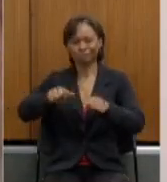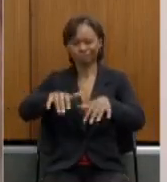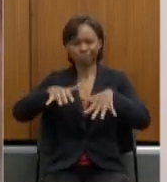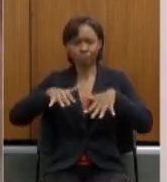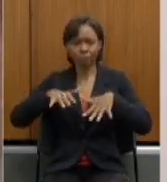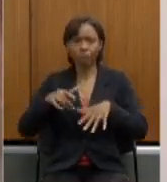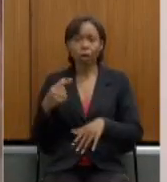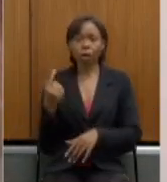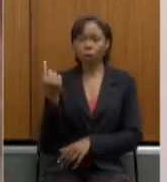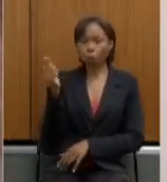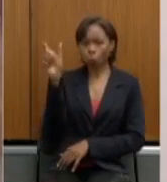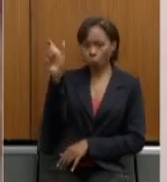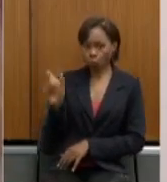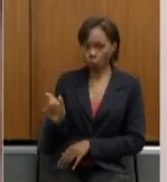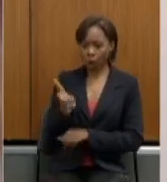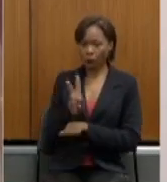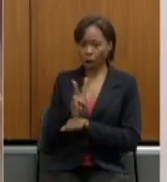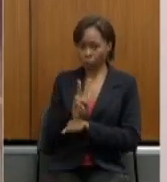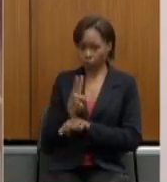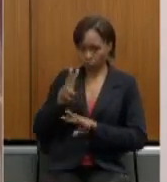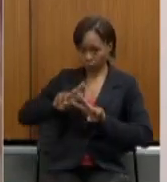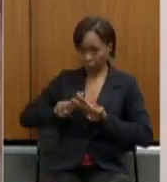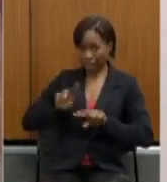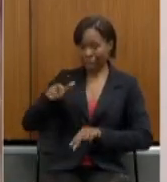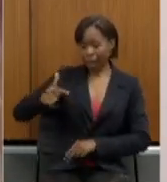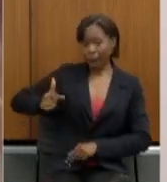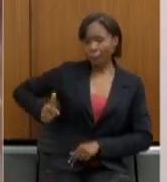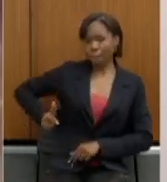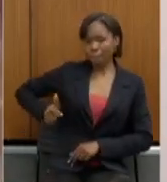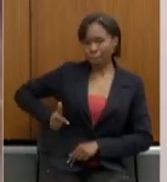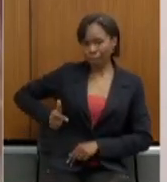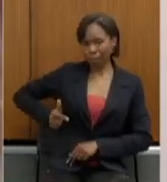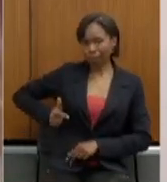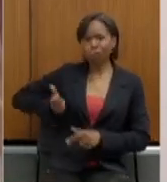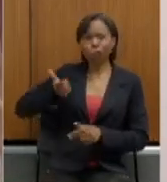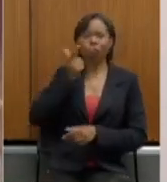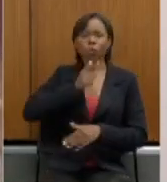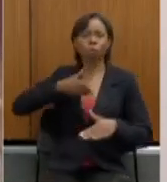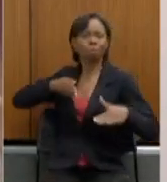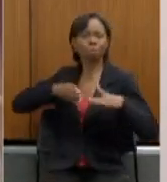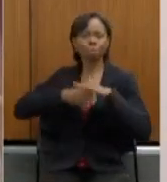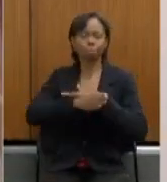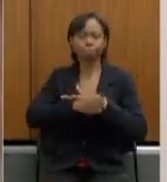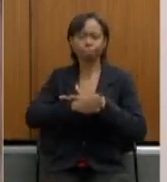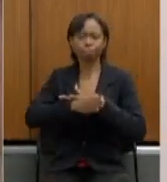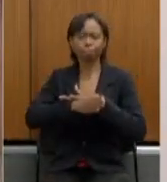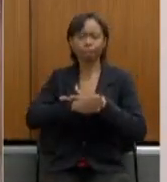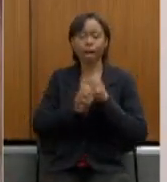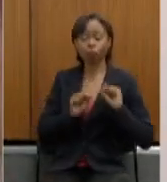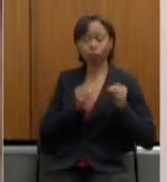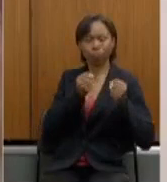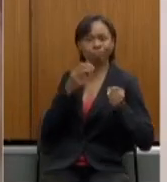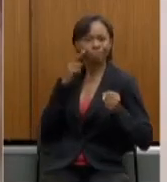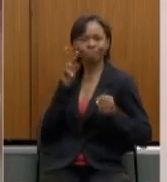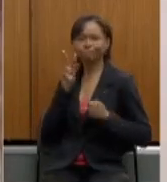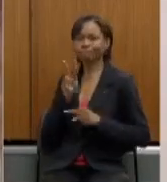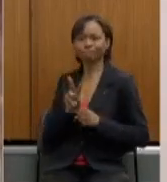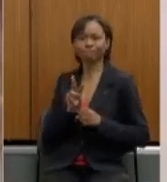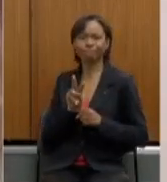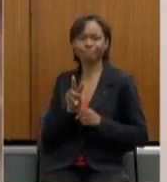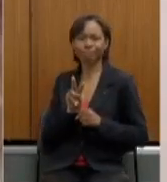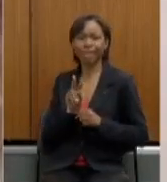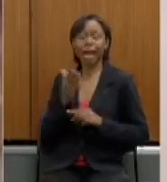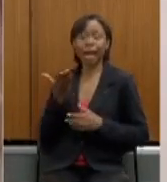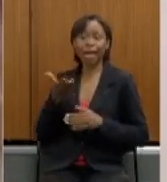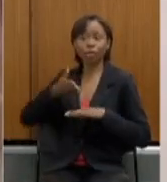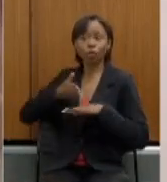penitenciários armados conseguiu burlar a segurança da Alba e entrou armado dentro do plenário